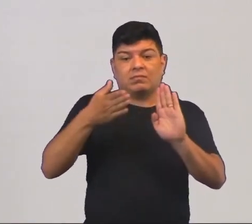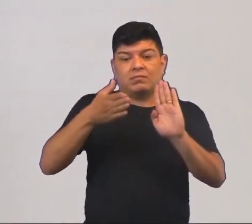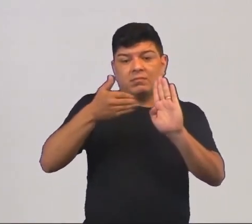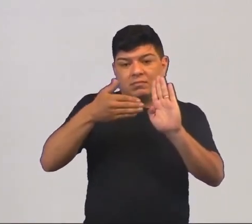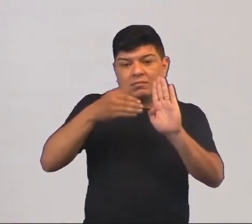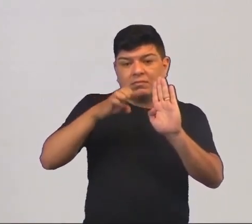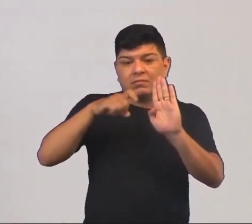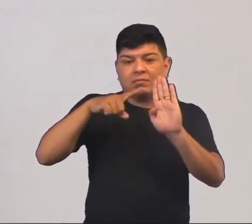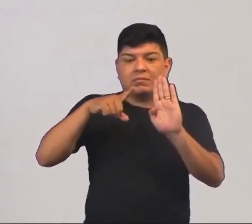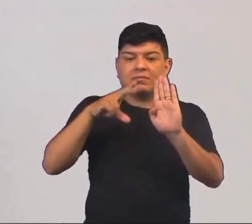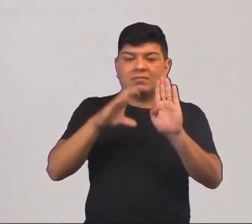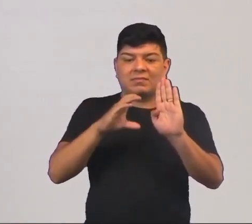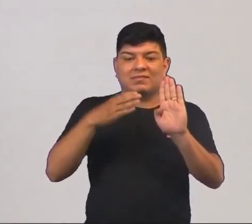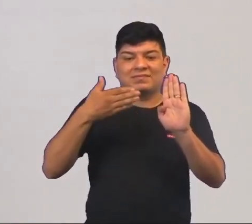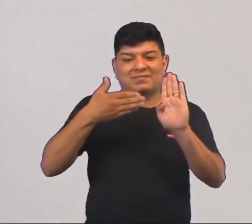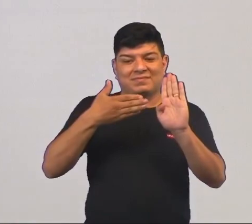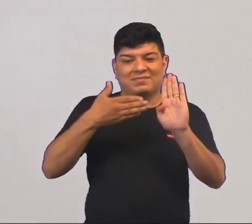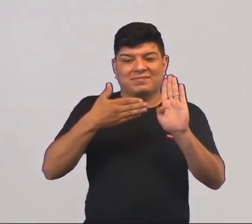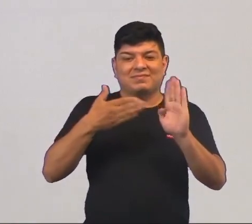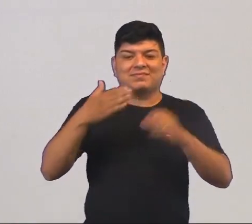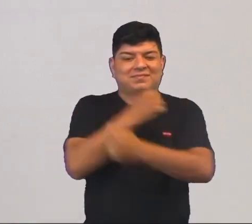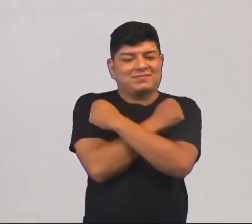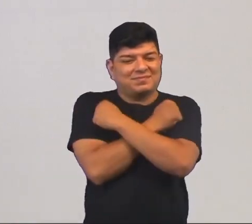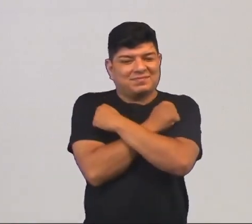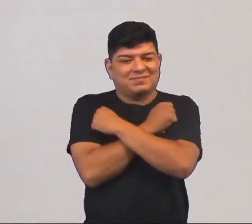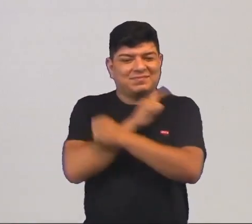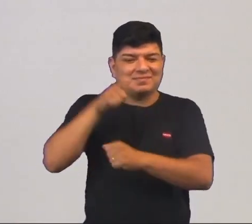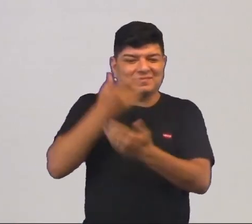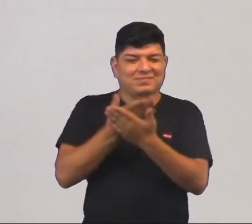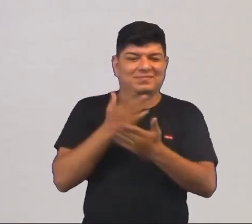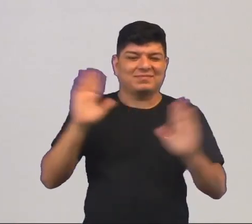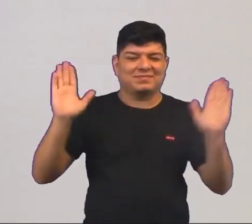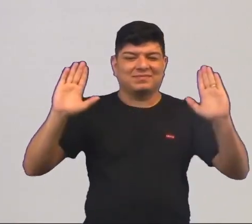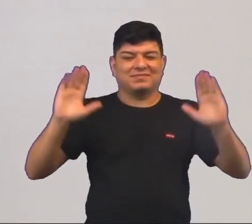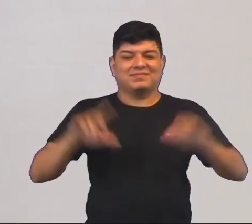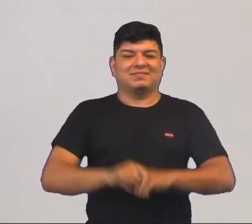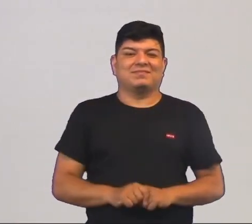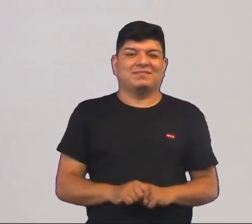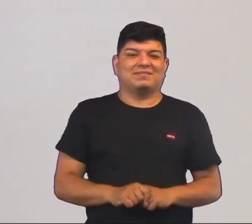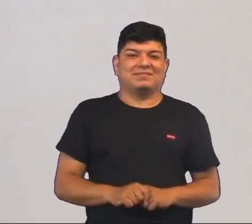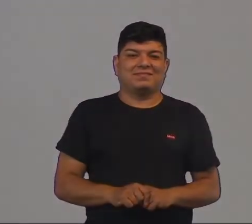basta você acessar esse endereço aqui. Um abraço e até a próxima!